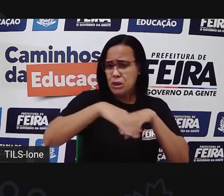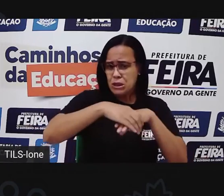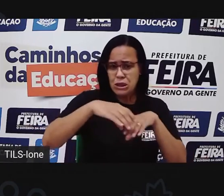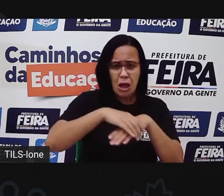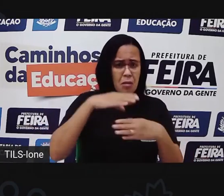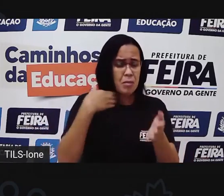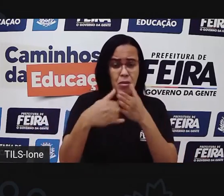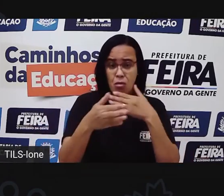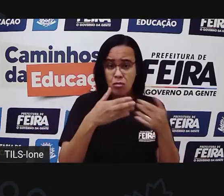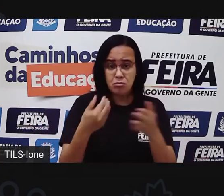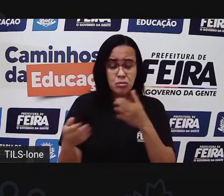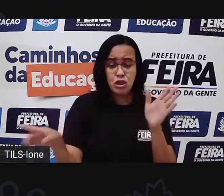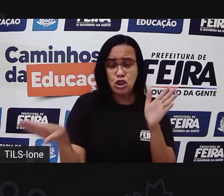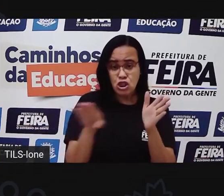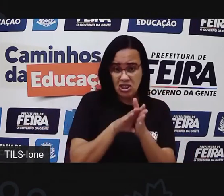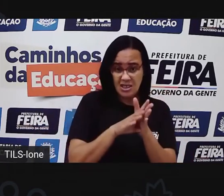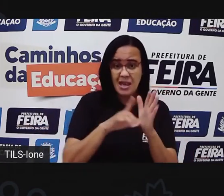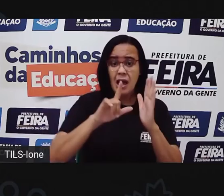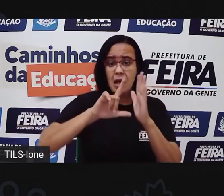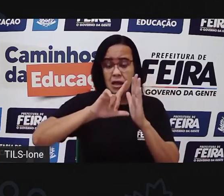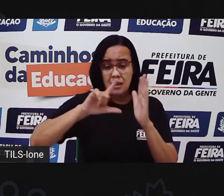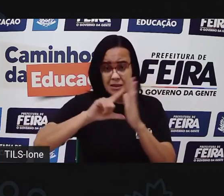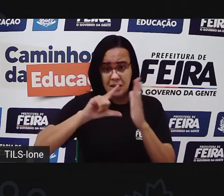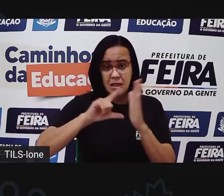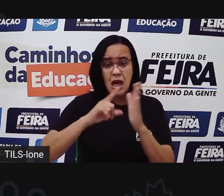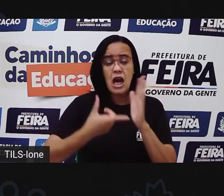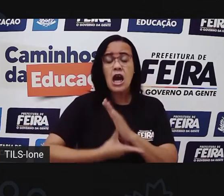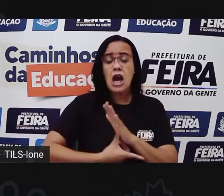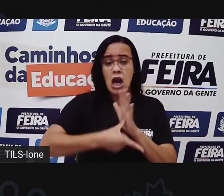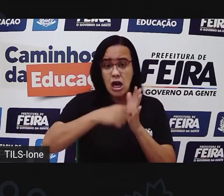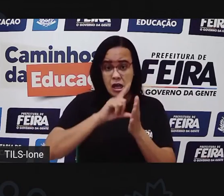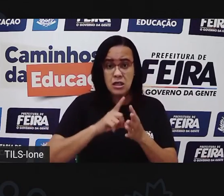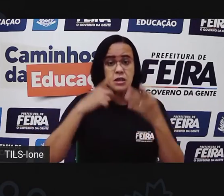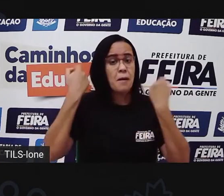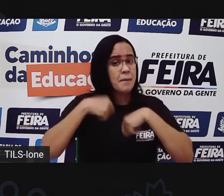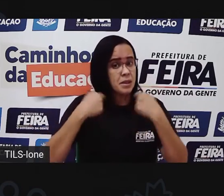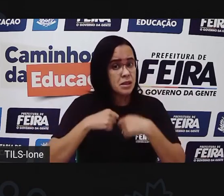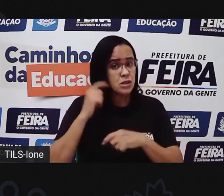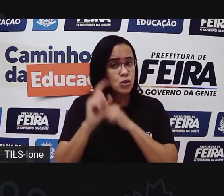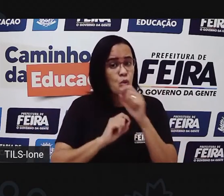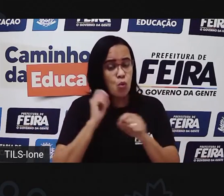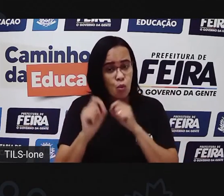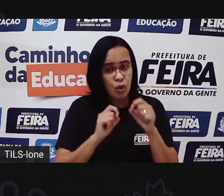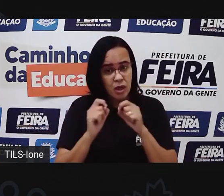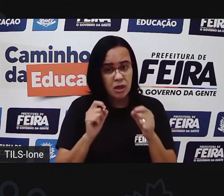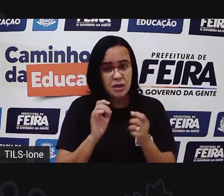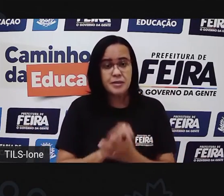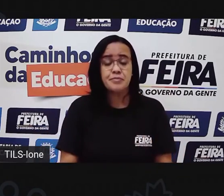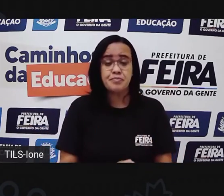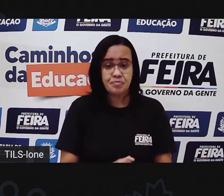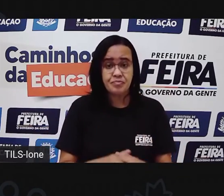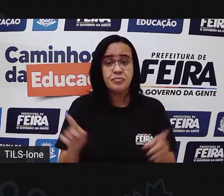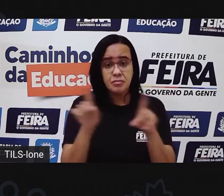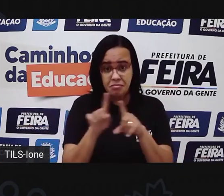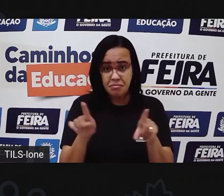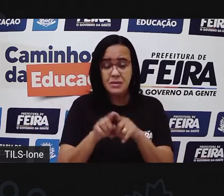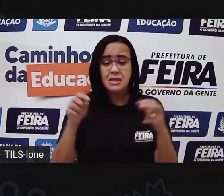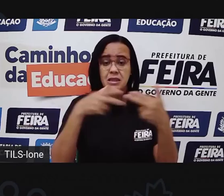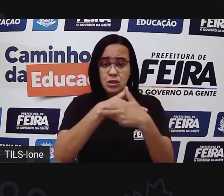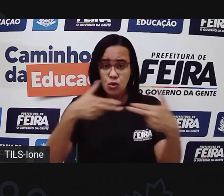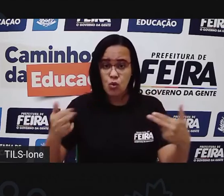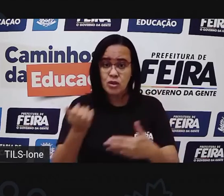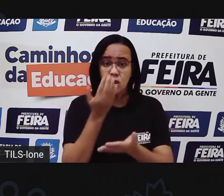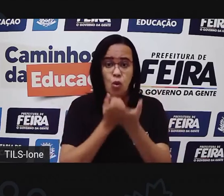loja, aquele produto teve que sair de algum lugar, né? E todos os alimentos, elas têm origem a partir de um